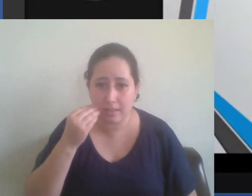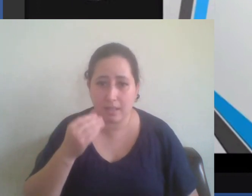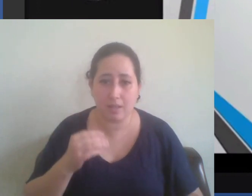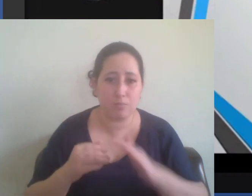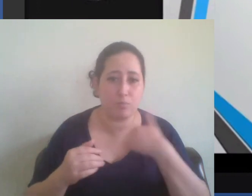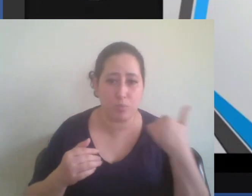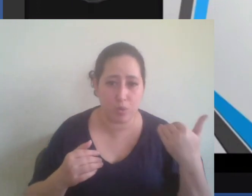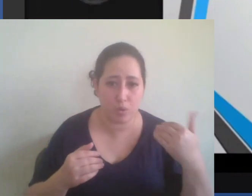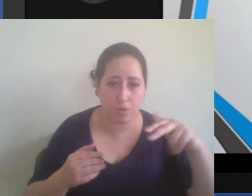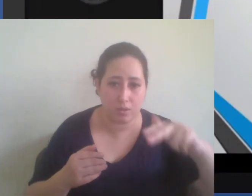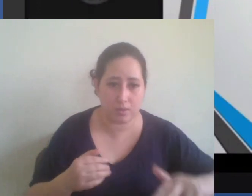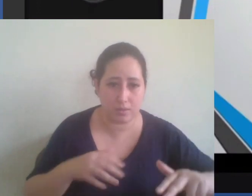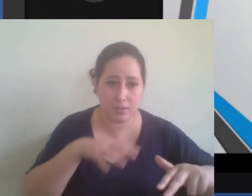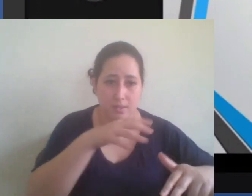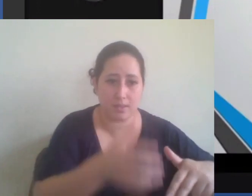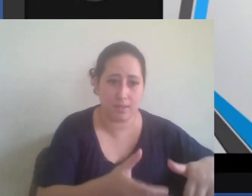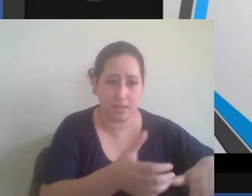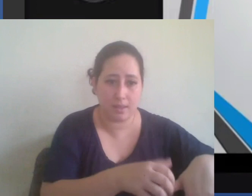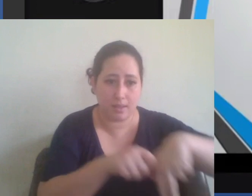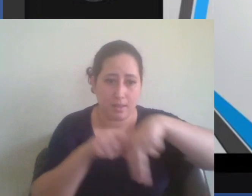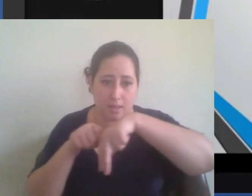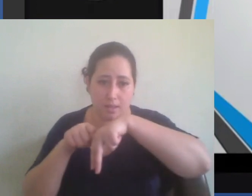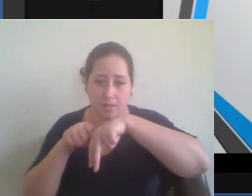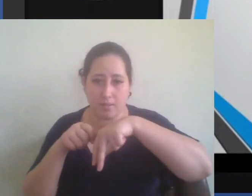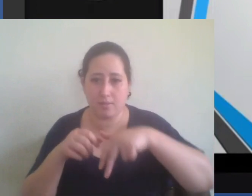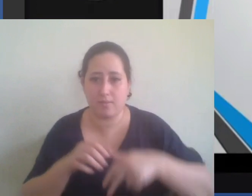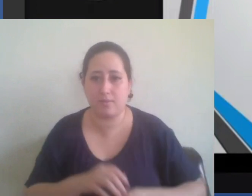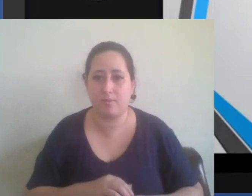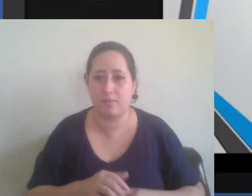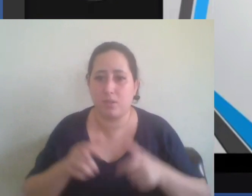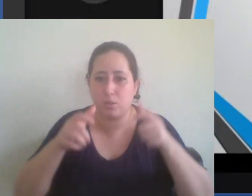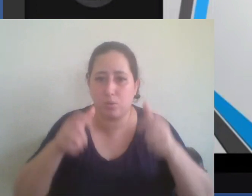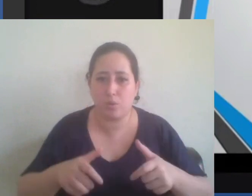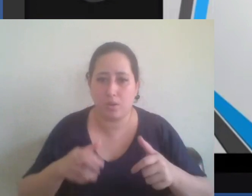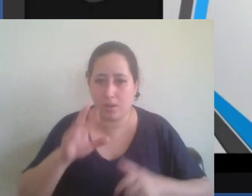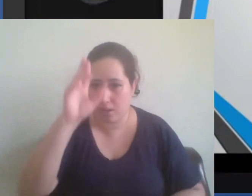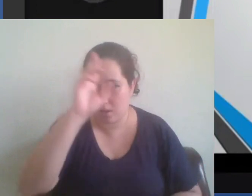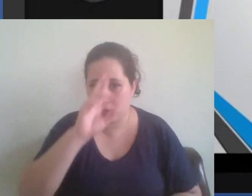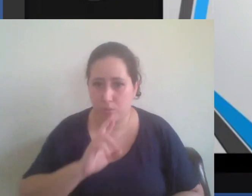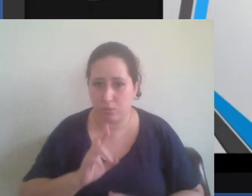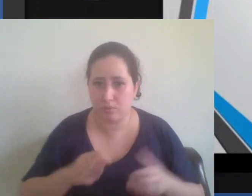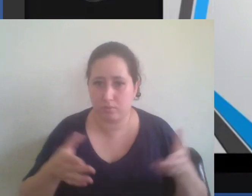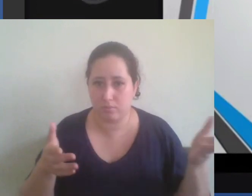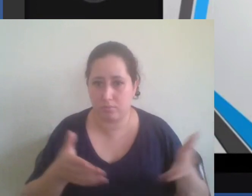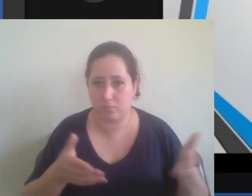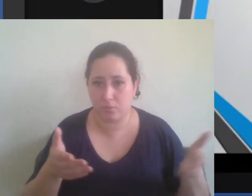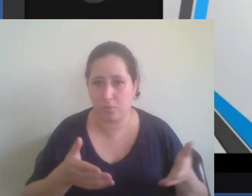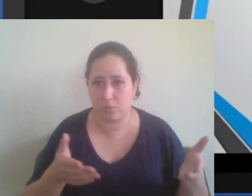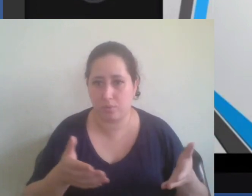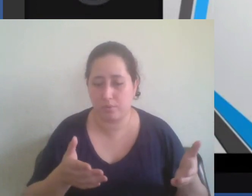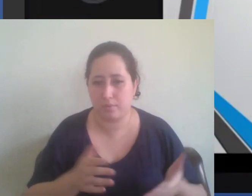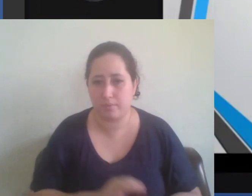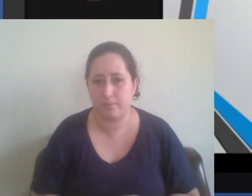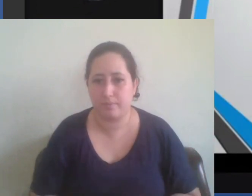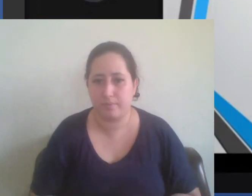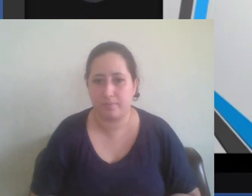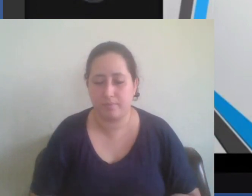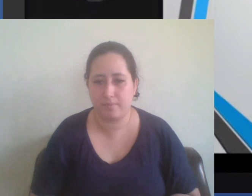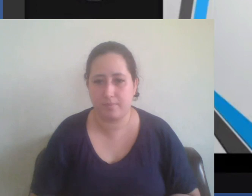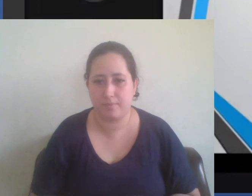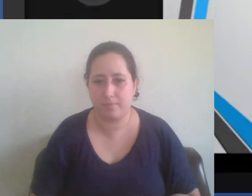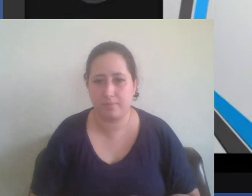na Rússia atual não você tem todo